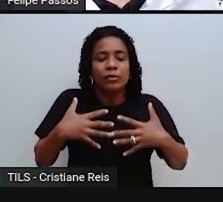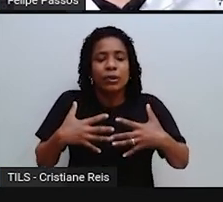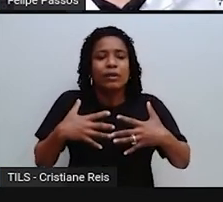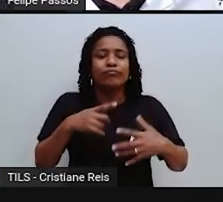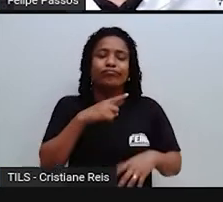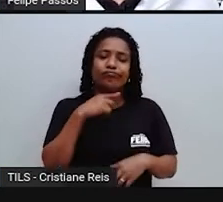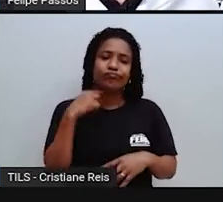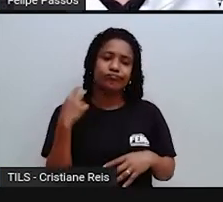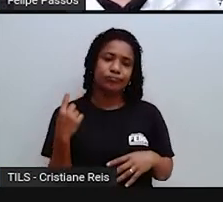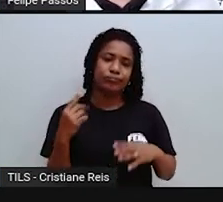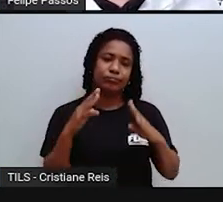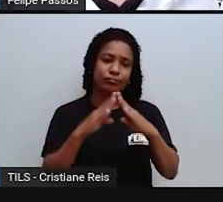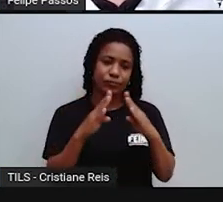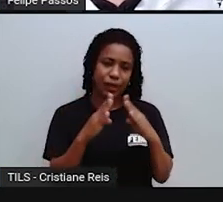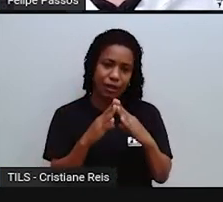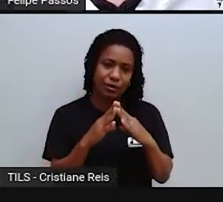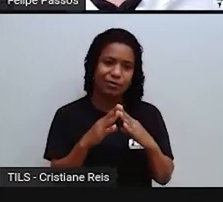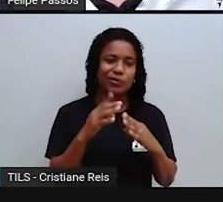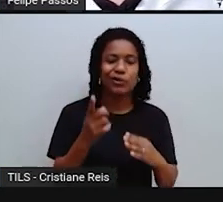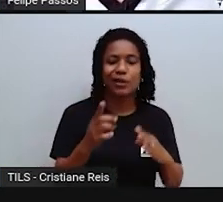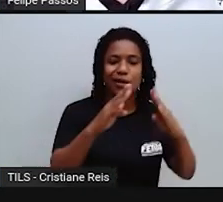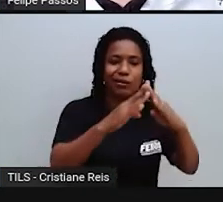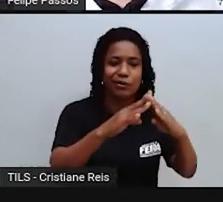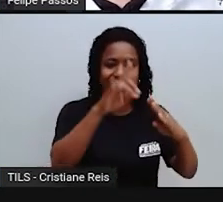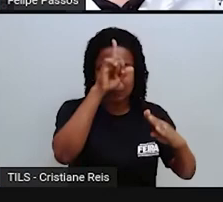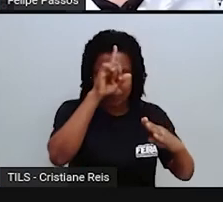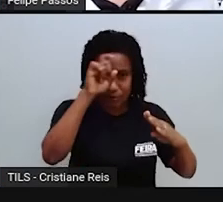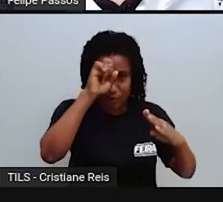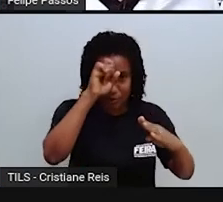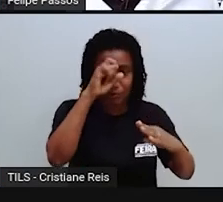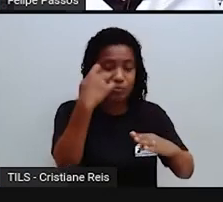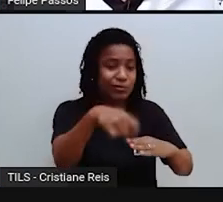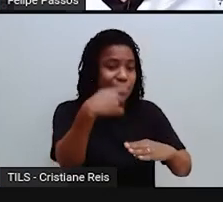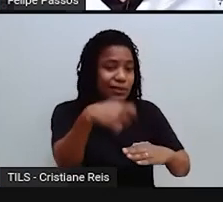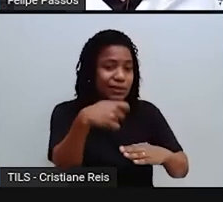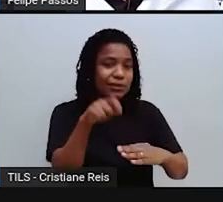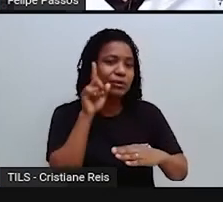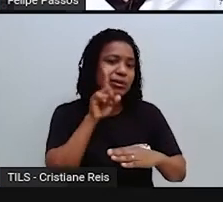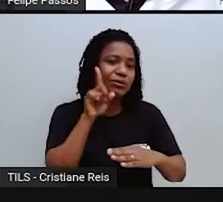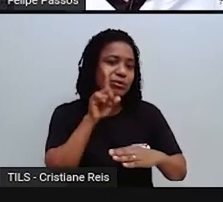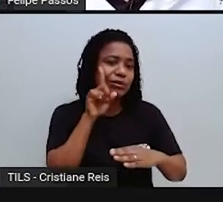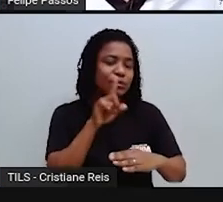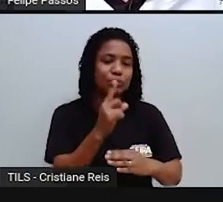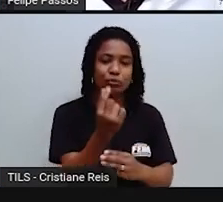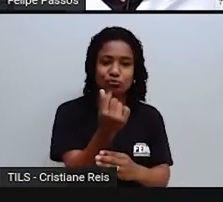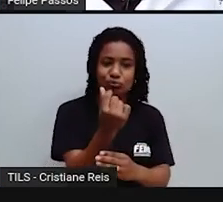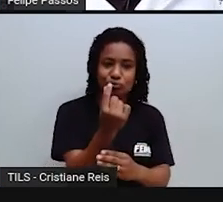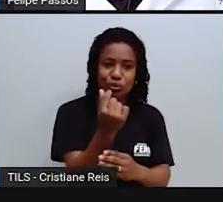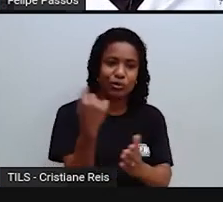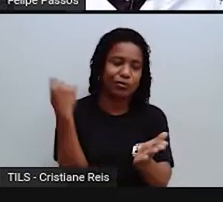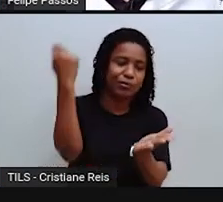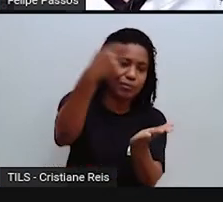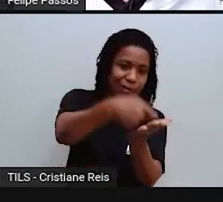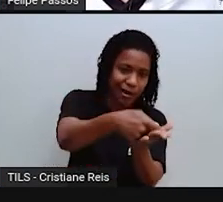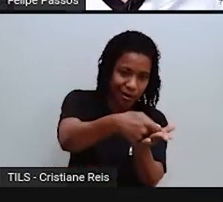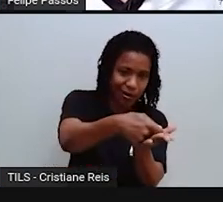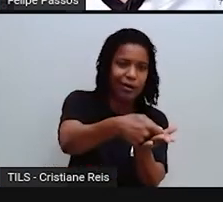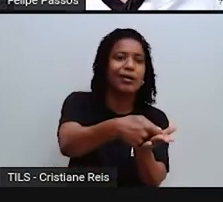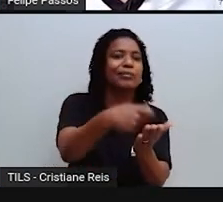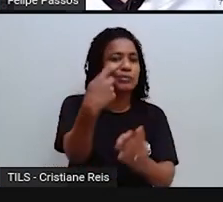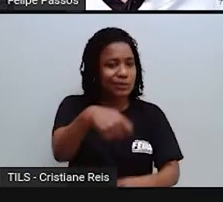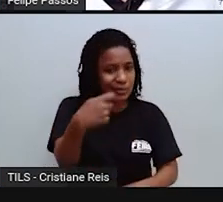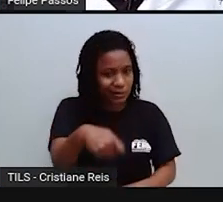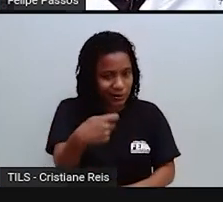para pagar o hospital. E o hospital só vai admitir aquela pessoa se ela tiver dinheiro. Ou então, o hospital admite a pessoa, pode ser que a pessoa